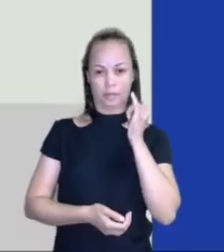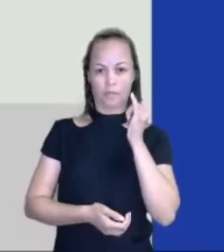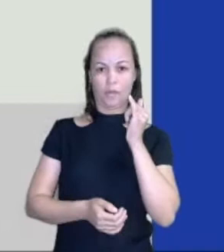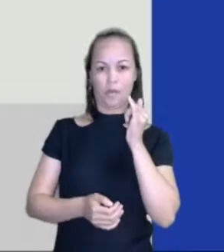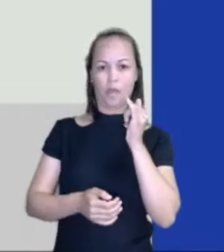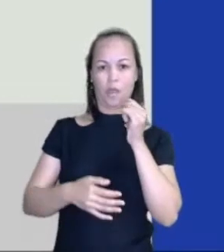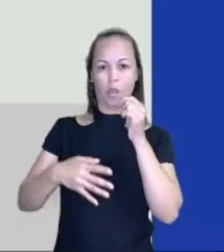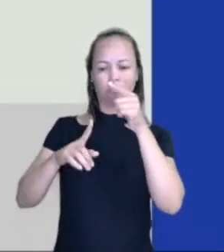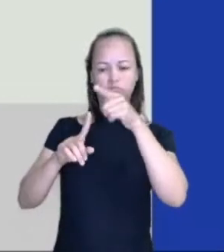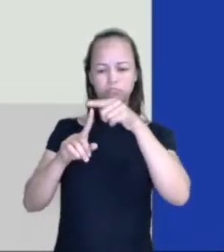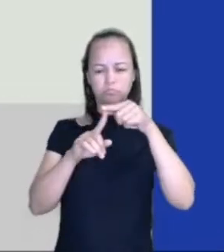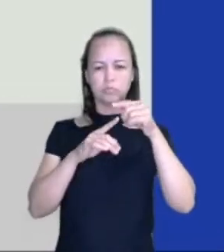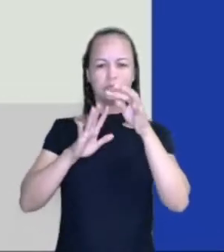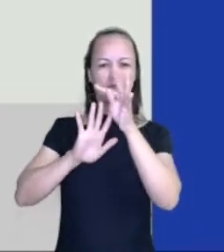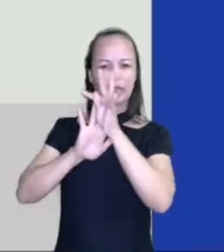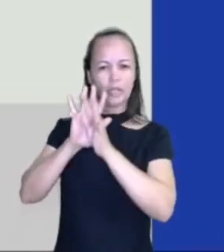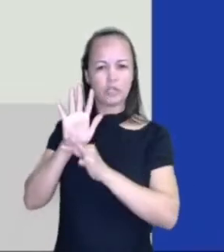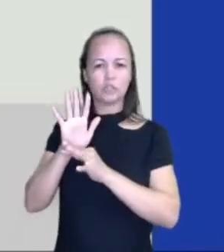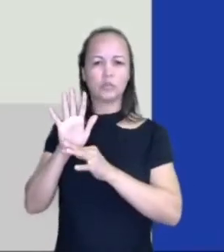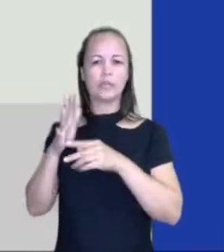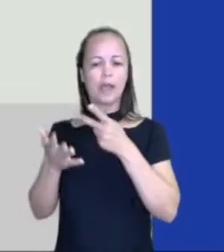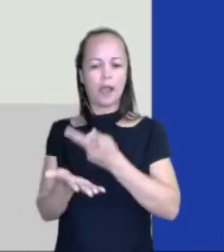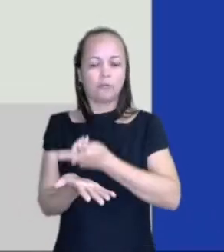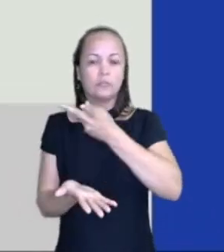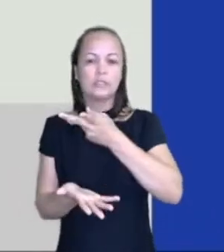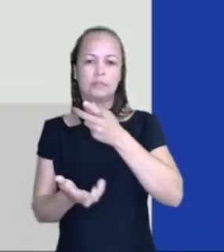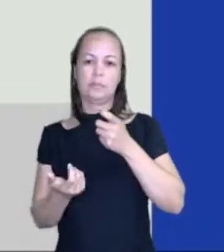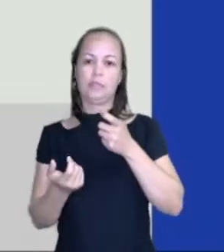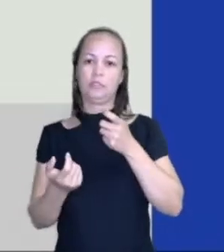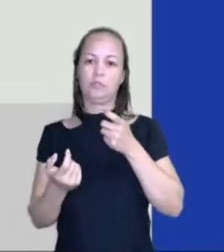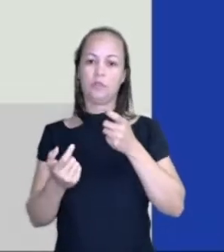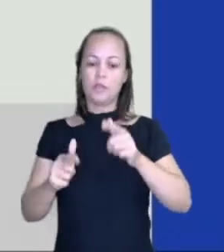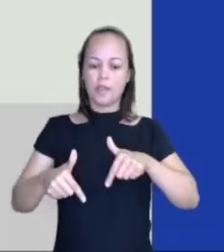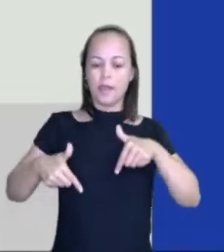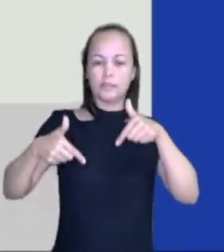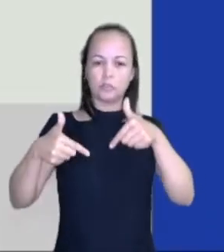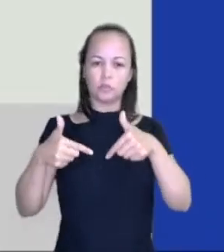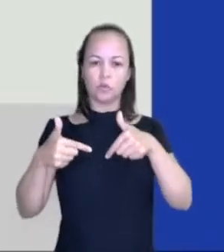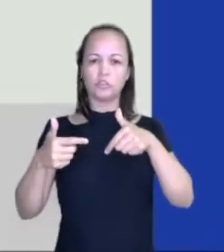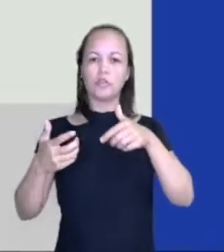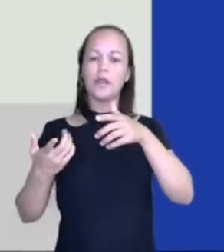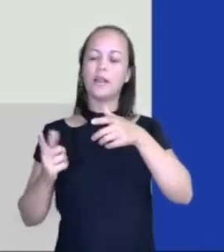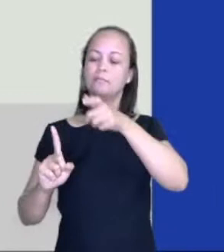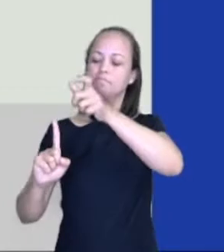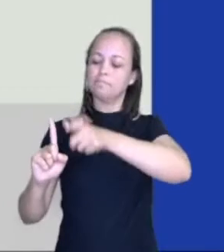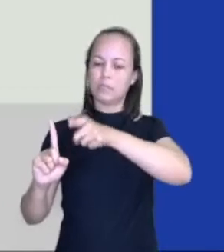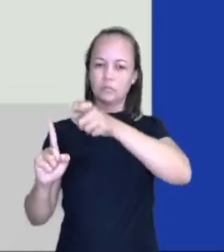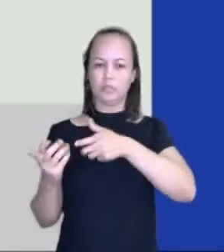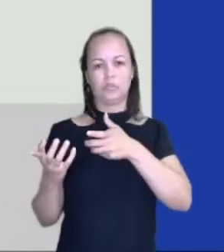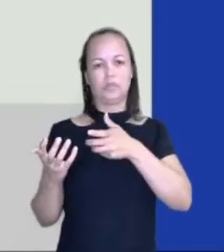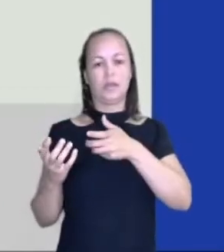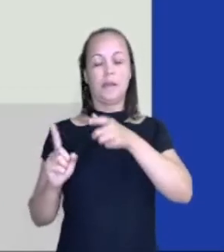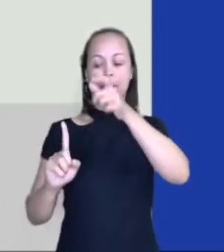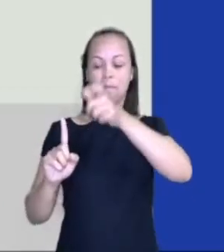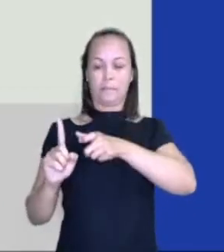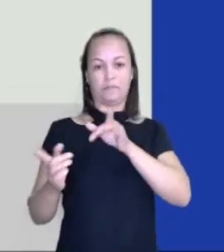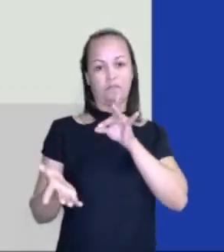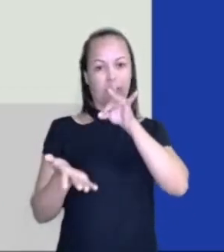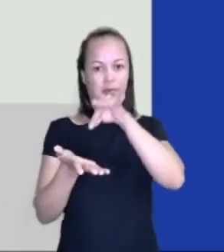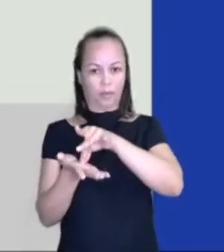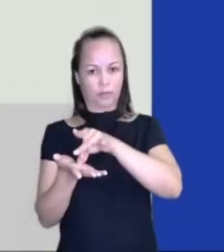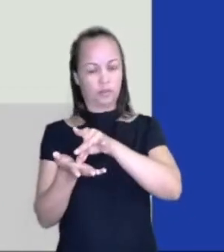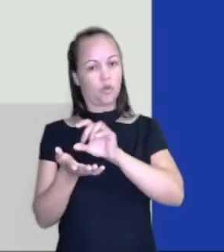que trata de acontecimentos e ações, ó, realizadas por personagens, seja fictícios ou reais.